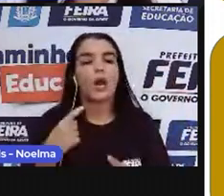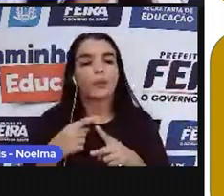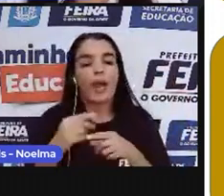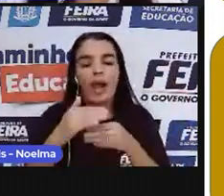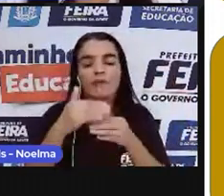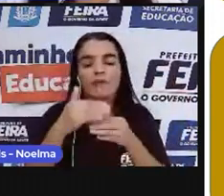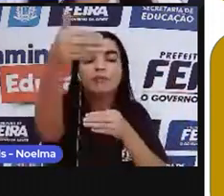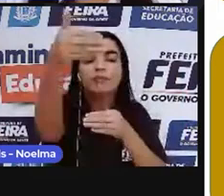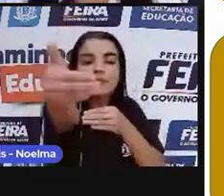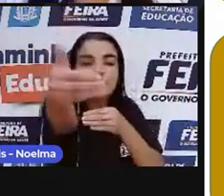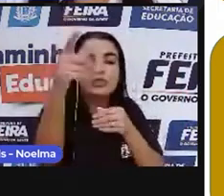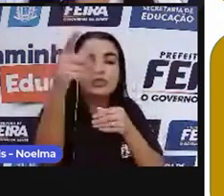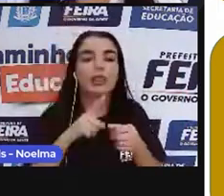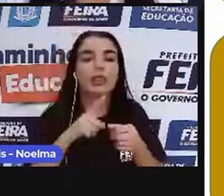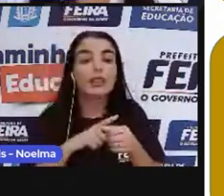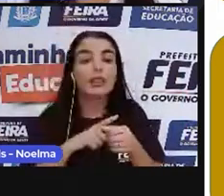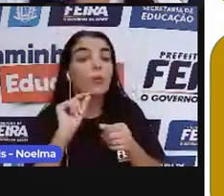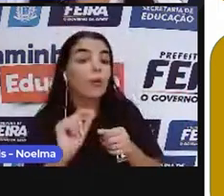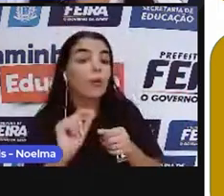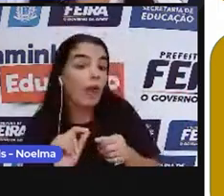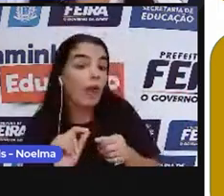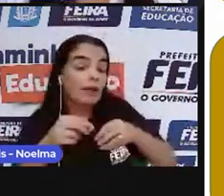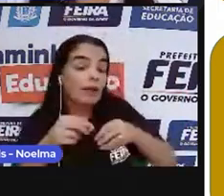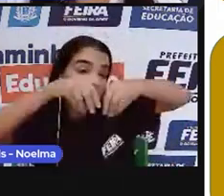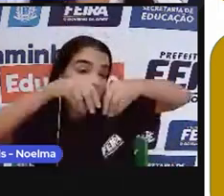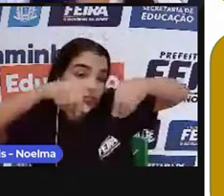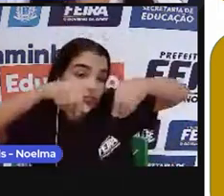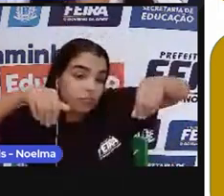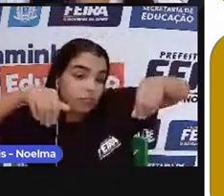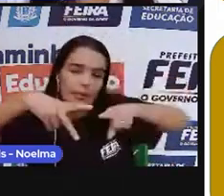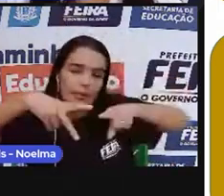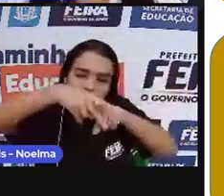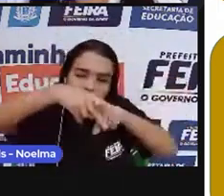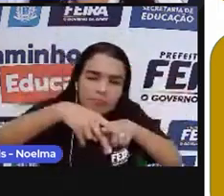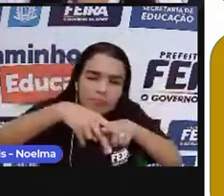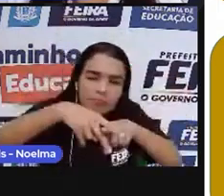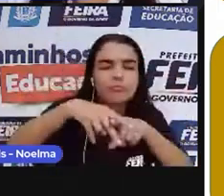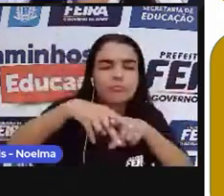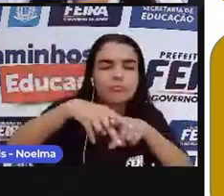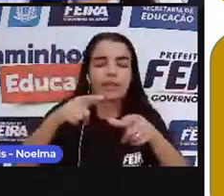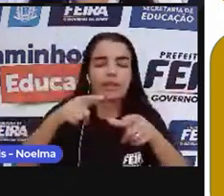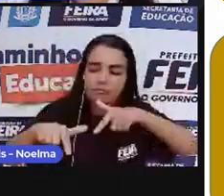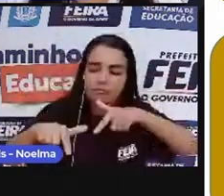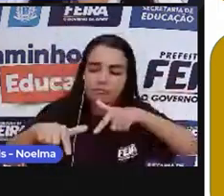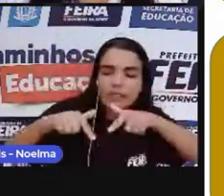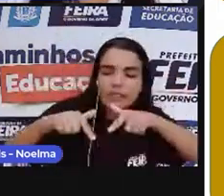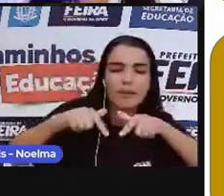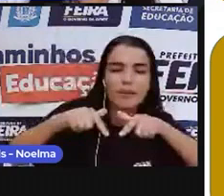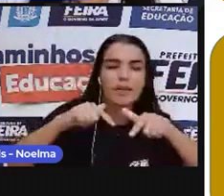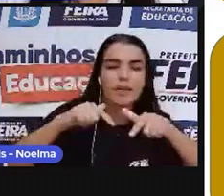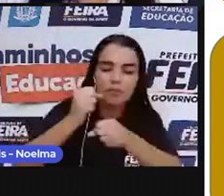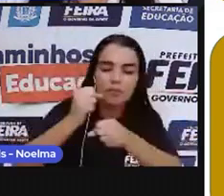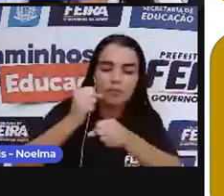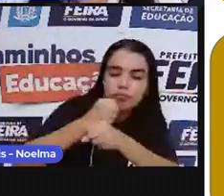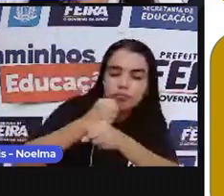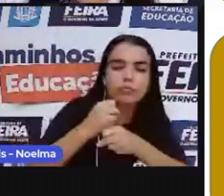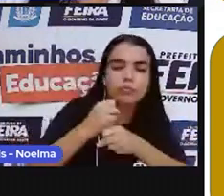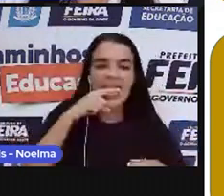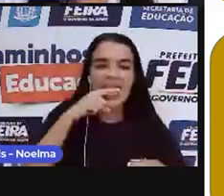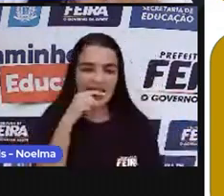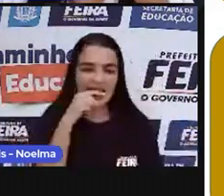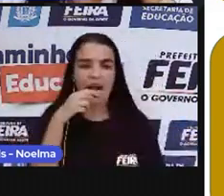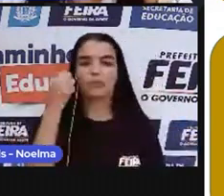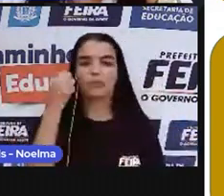à frente tinha o engenho, onde ficavam ali as máquinas, né? Para a produção do